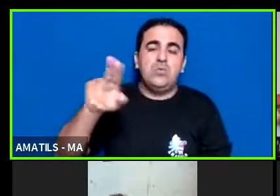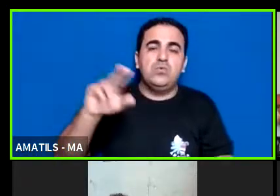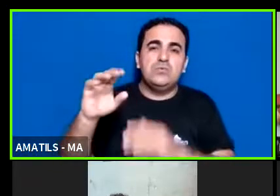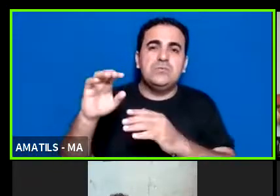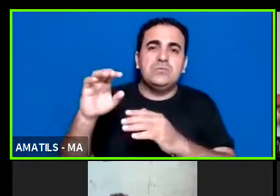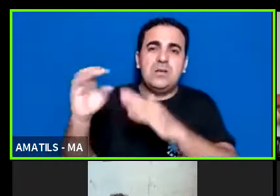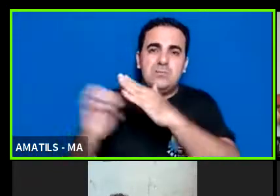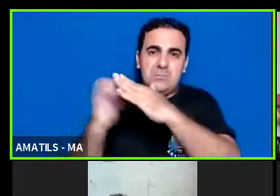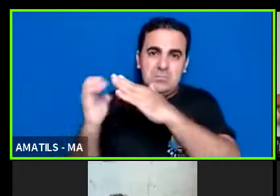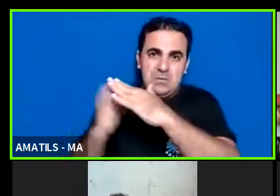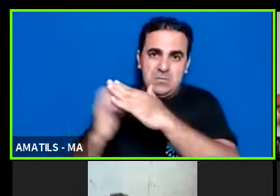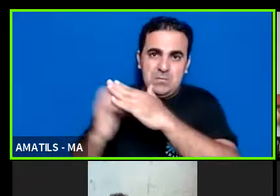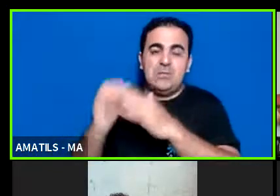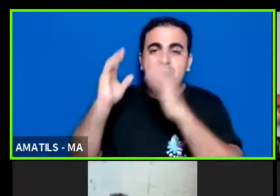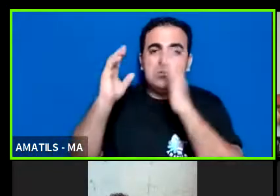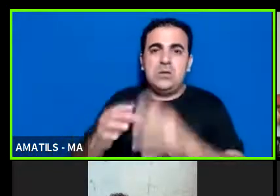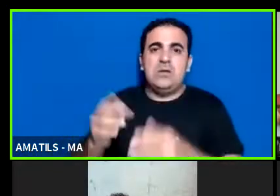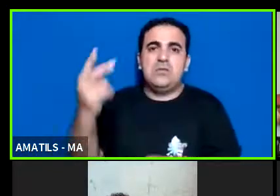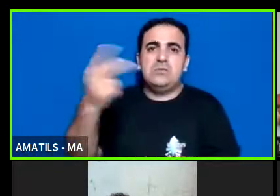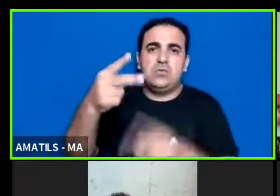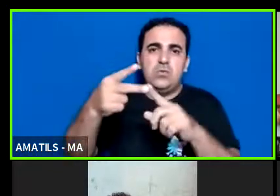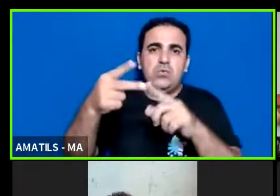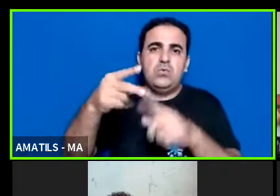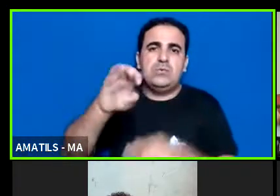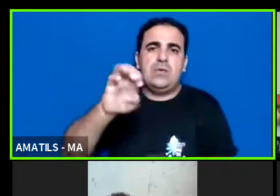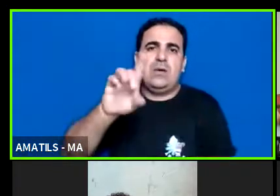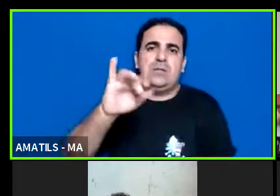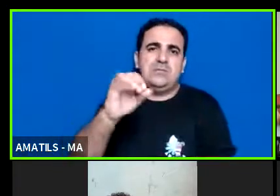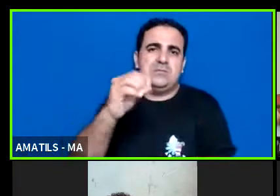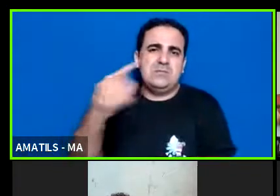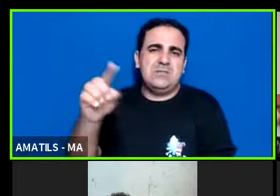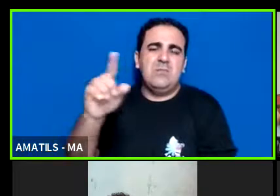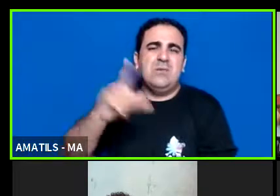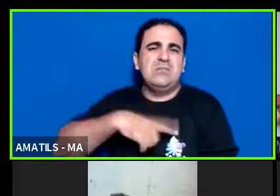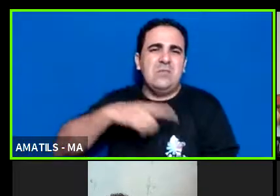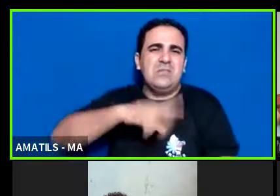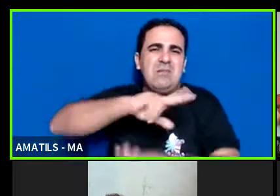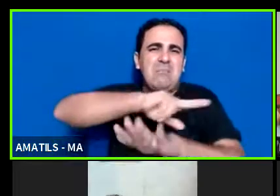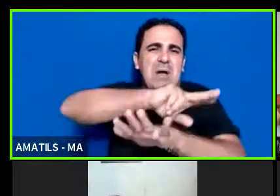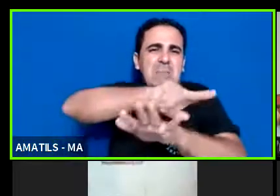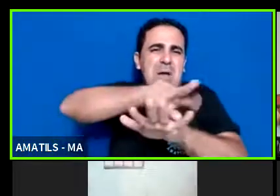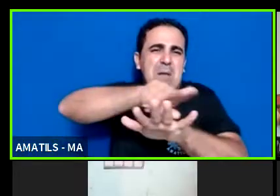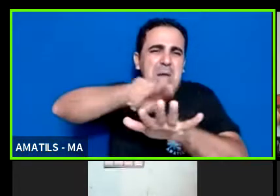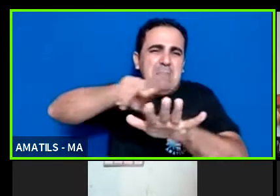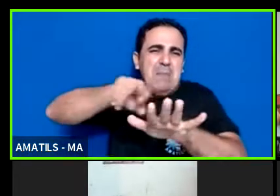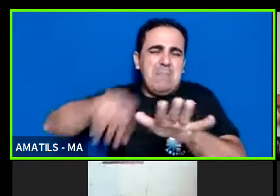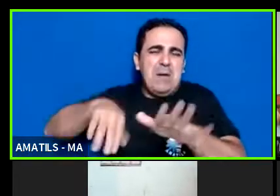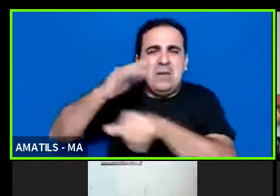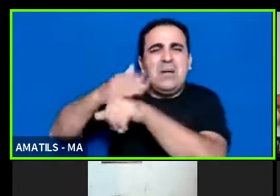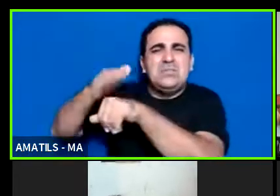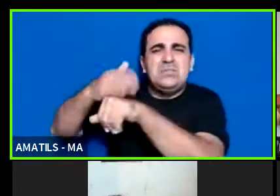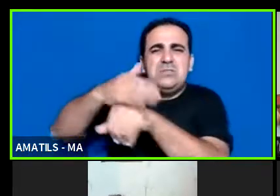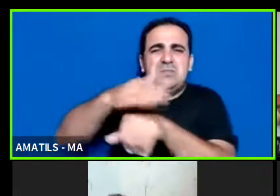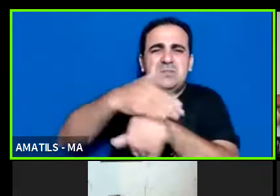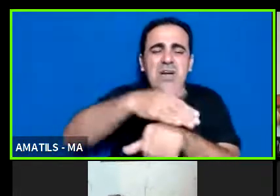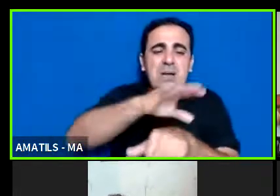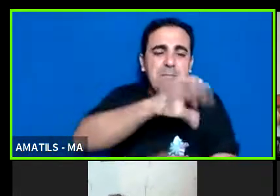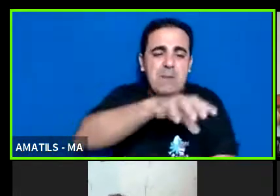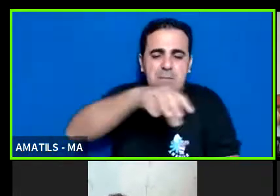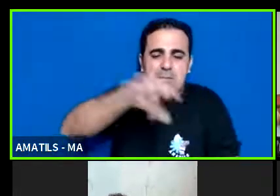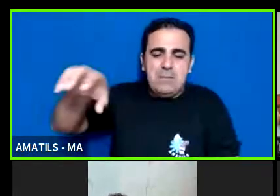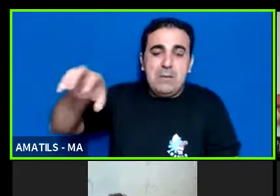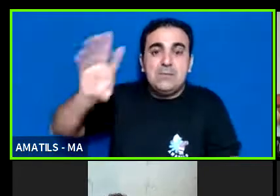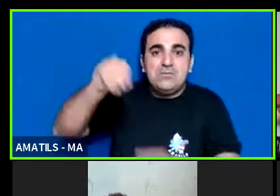do inclusive praia que são várias ações né de lazer dentro no espaço da